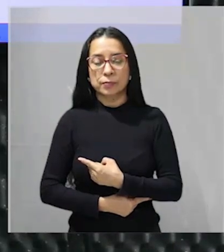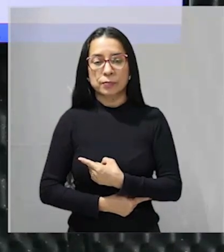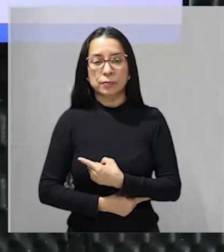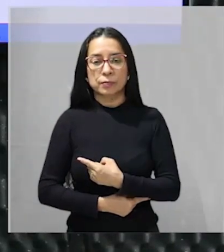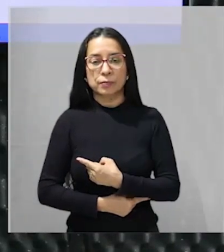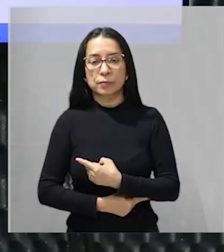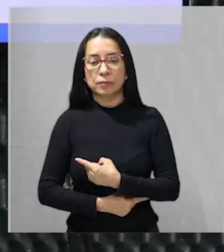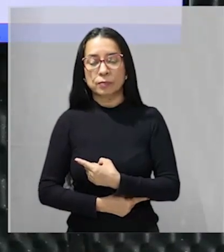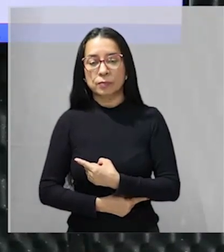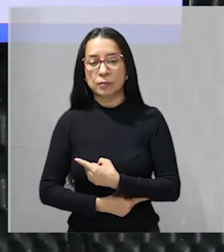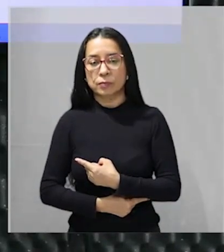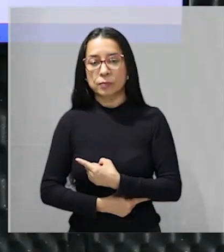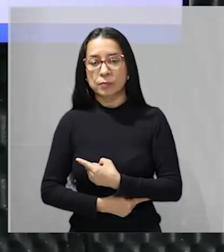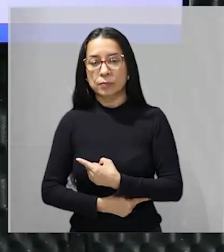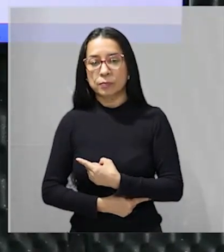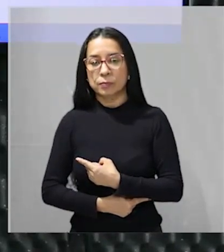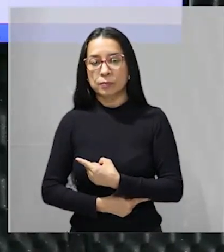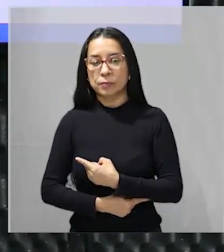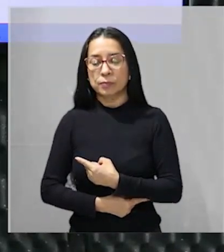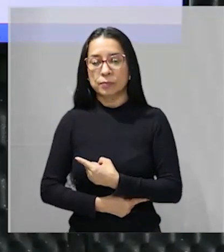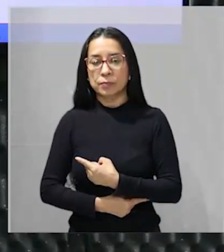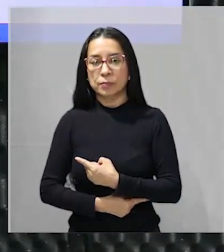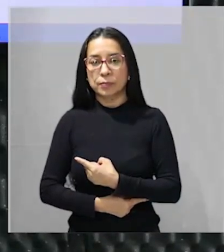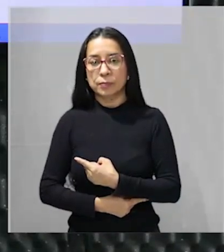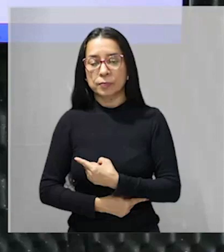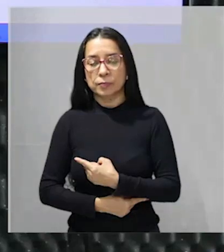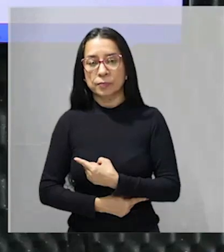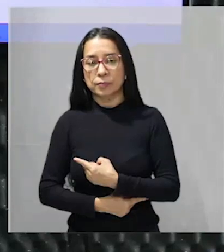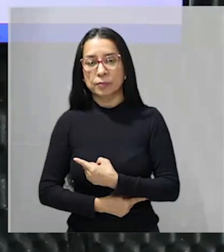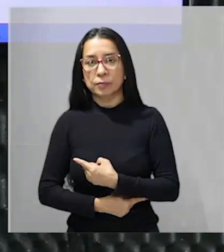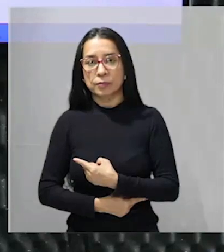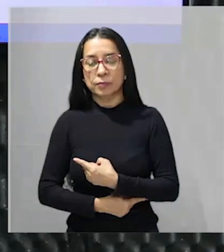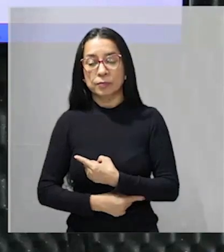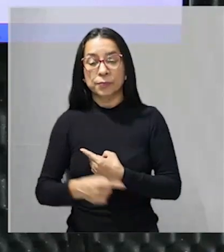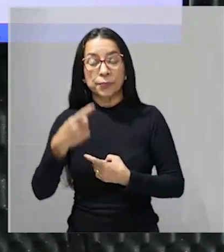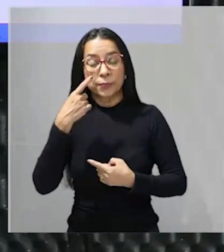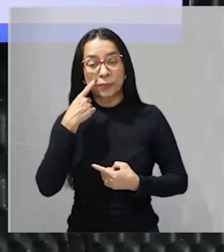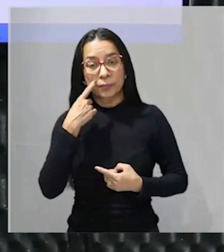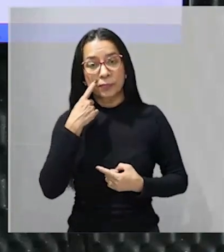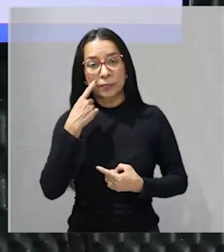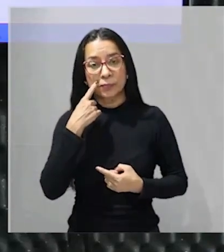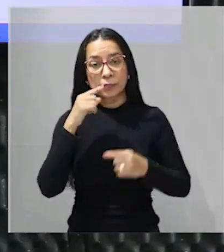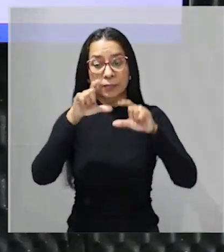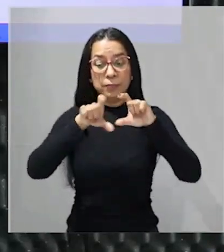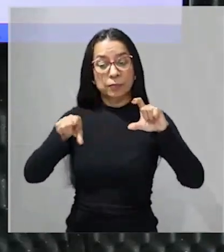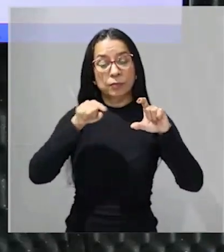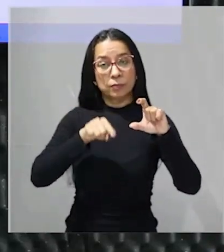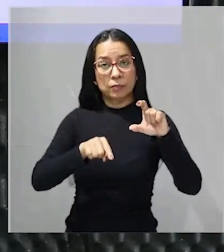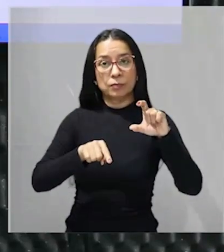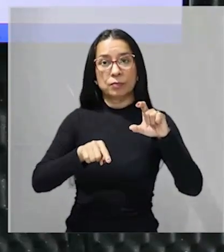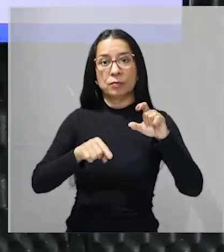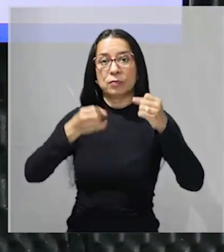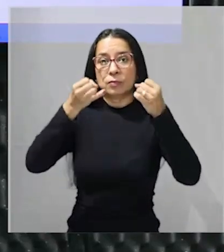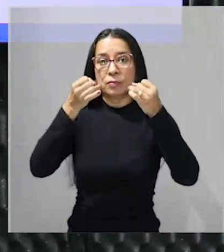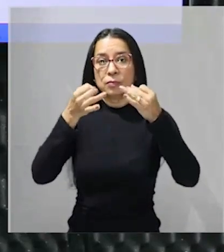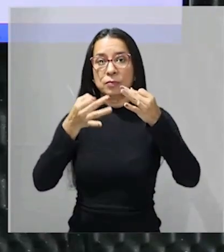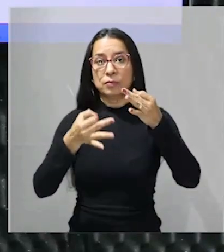regiões vistas como carentes e necessitadas de ajuda ora o fragmento ele vai nos falar